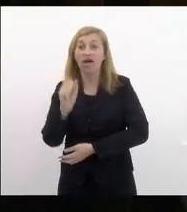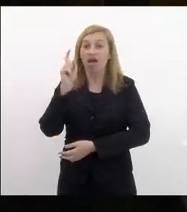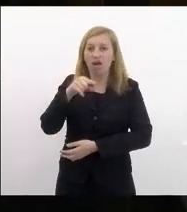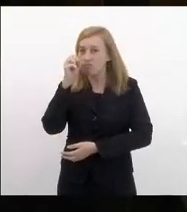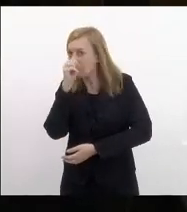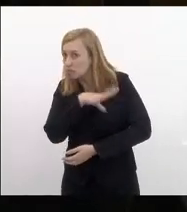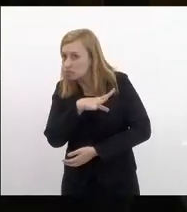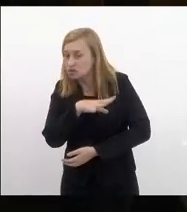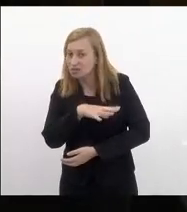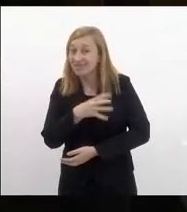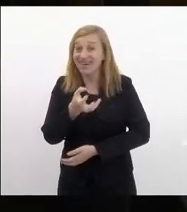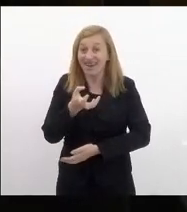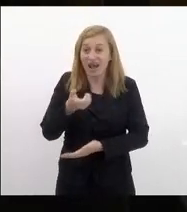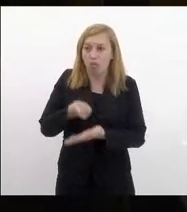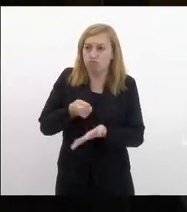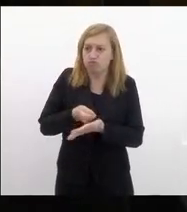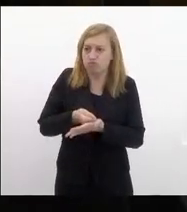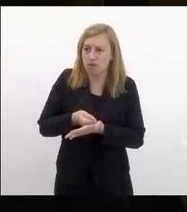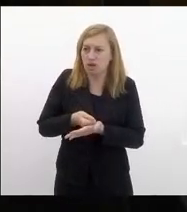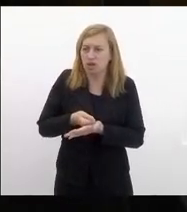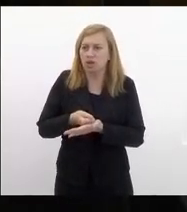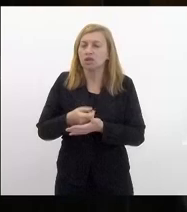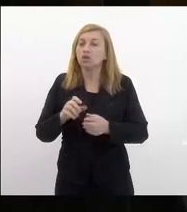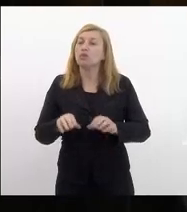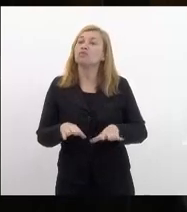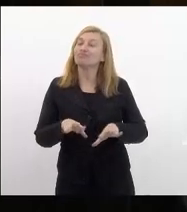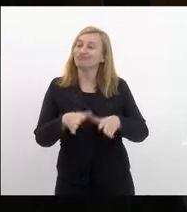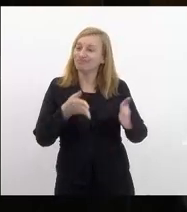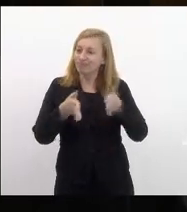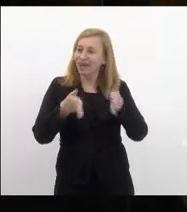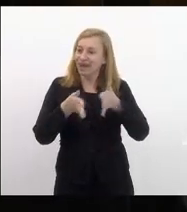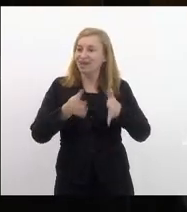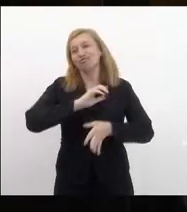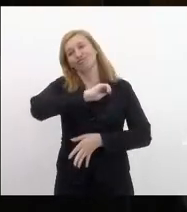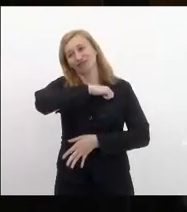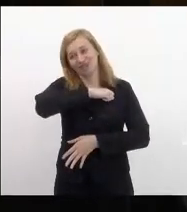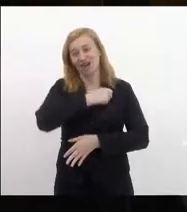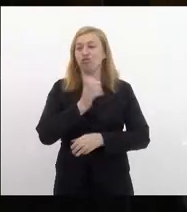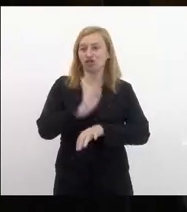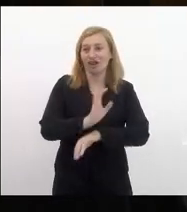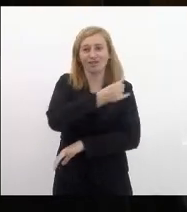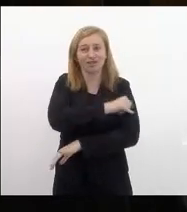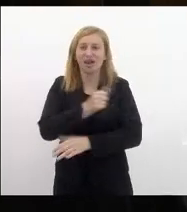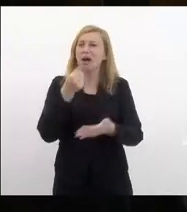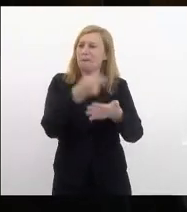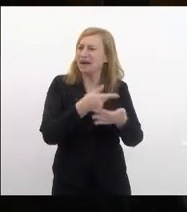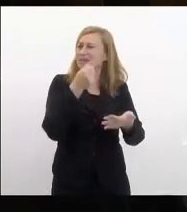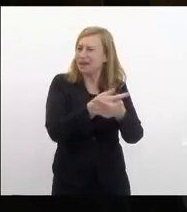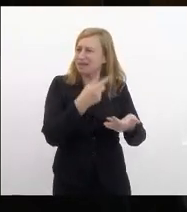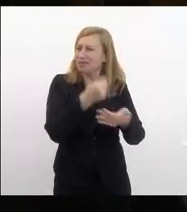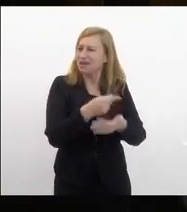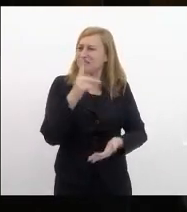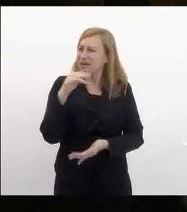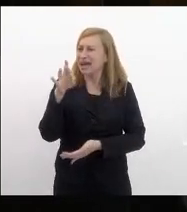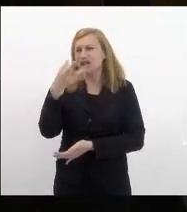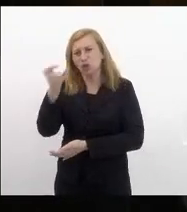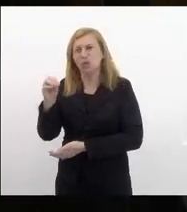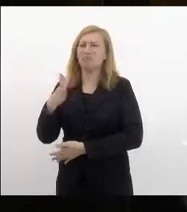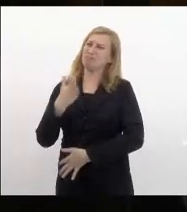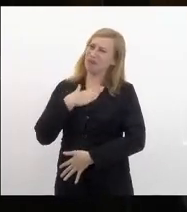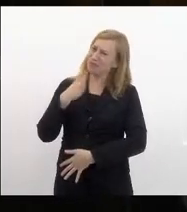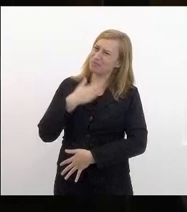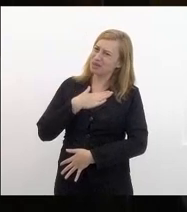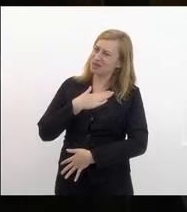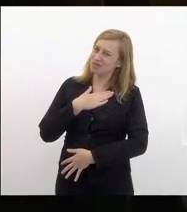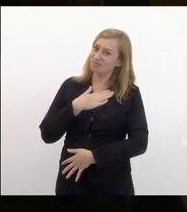absurdo querer impor em pleno regime de recuperação fiscal que o estado do Rio de Janeiro fique pagando precatório pra mim é